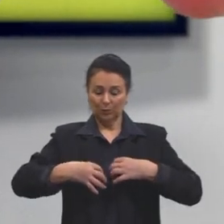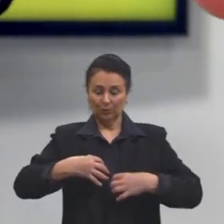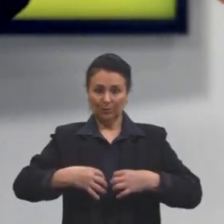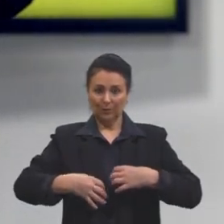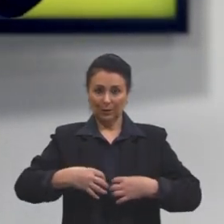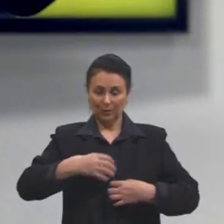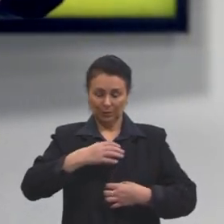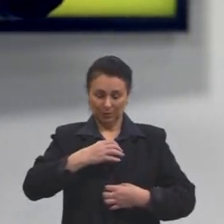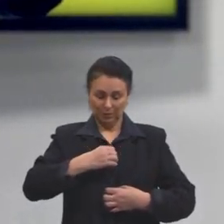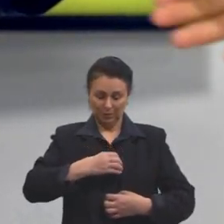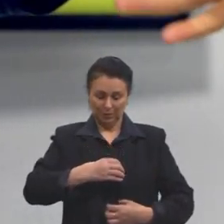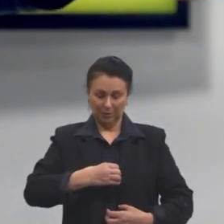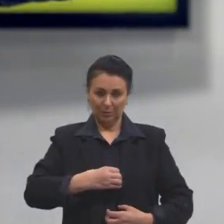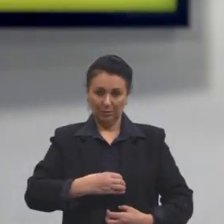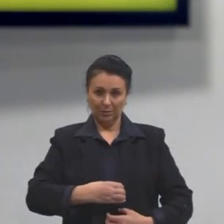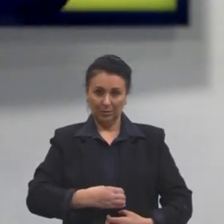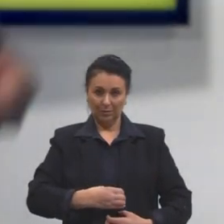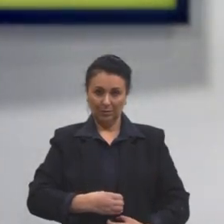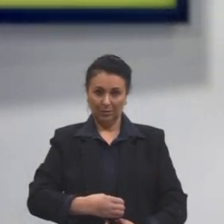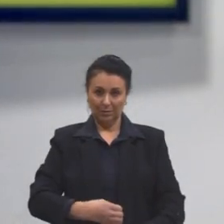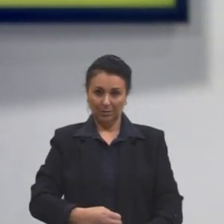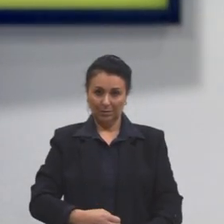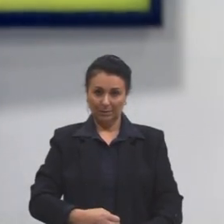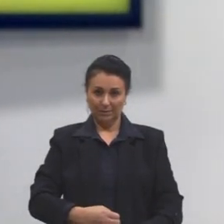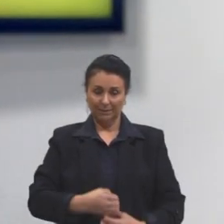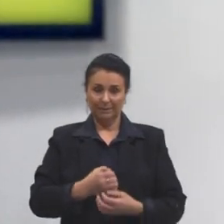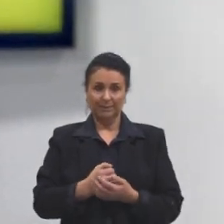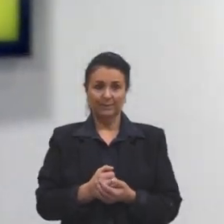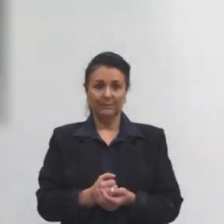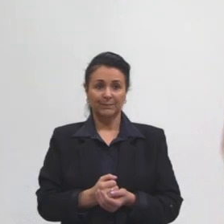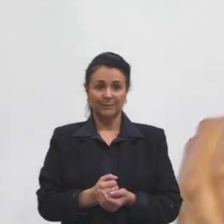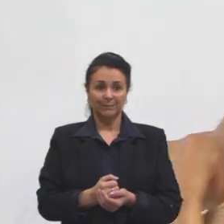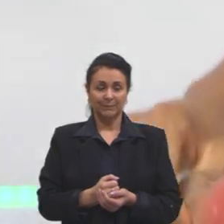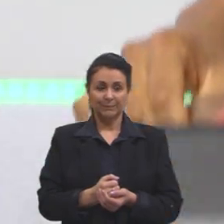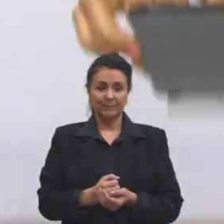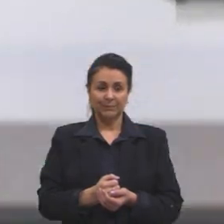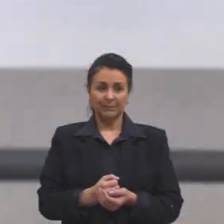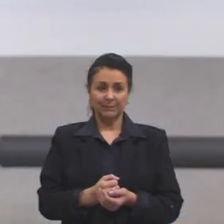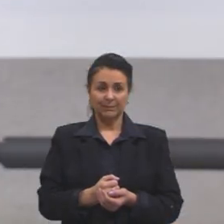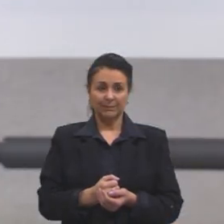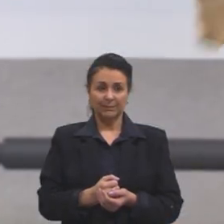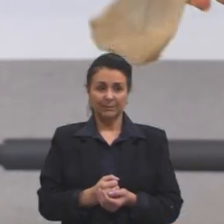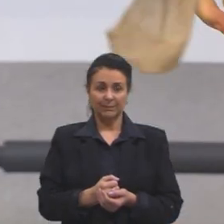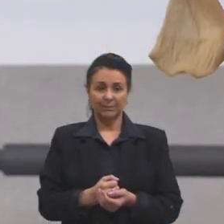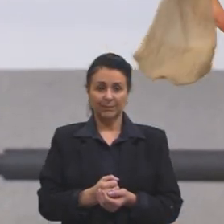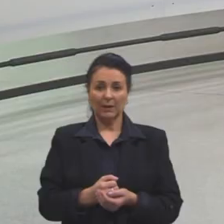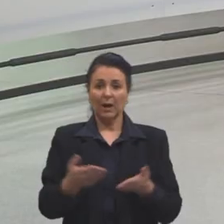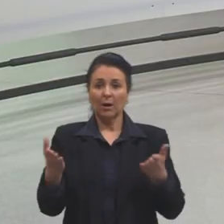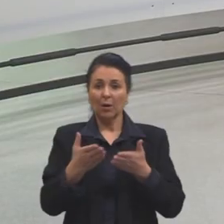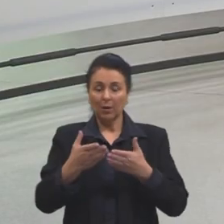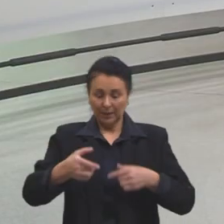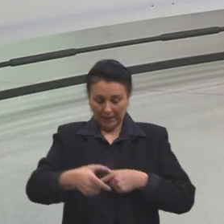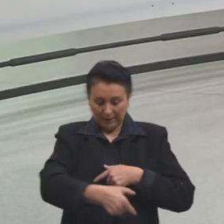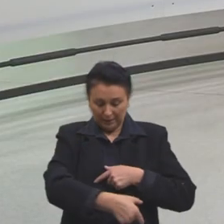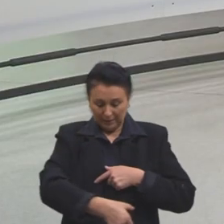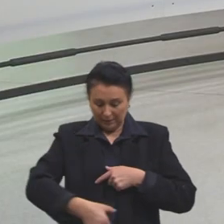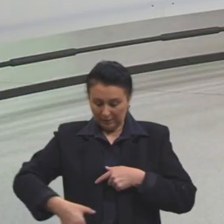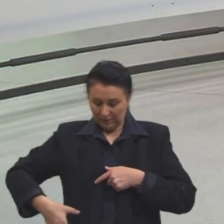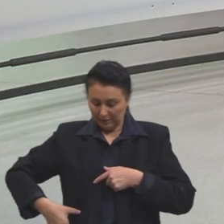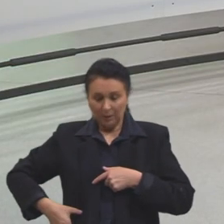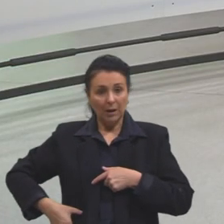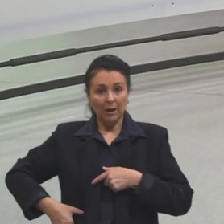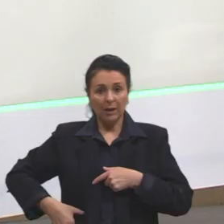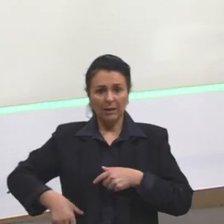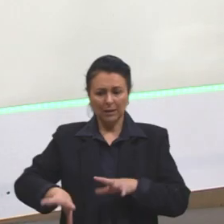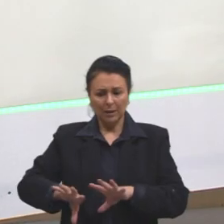esse quimo para o intestino grosso. Certo? Lá no intestino grosso, então, é absorvido os